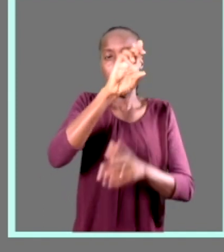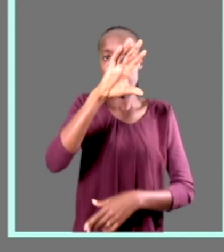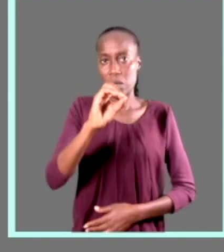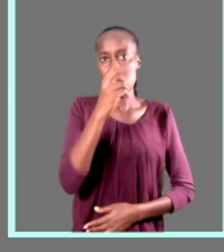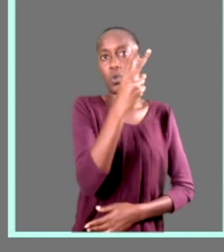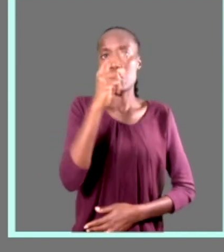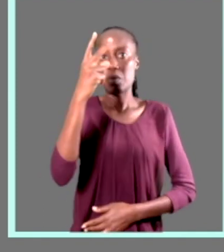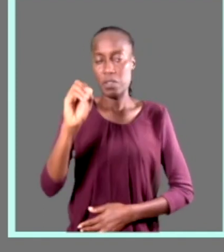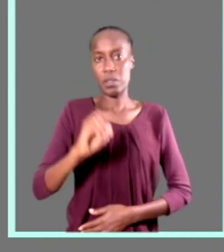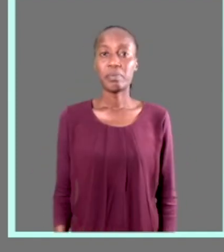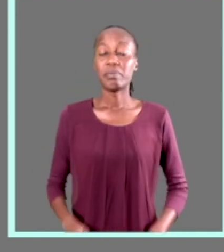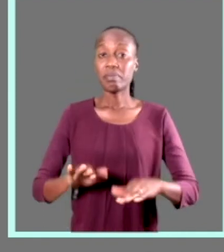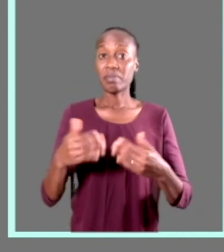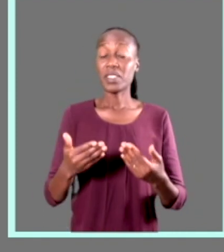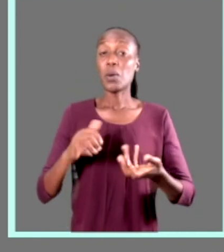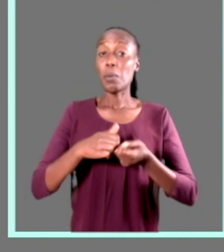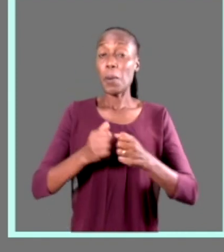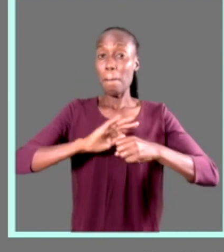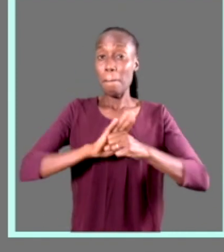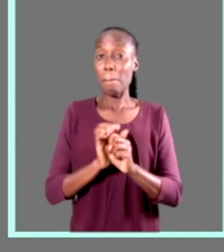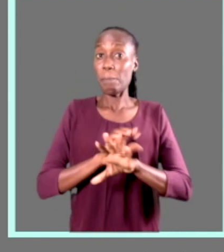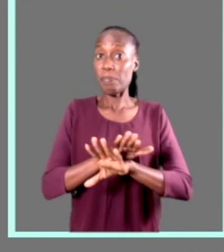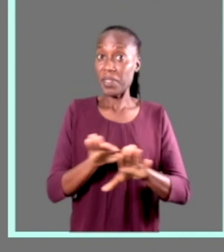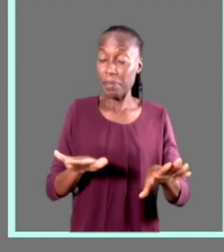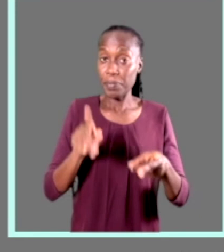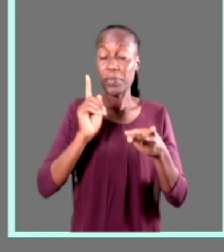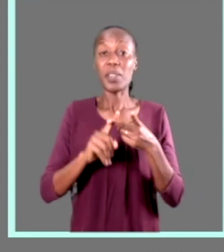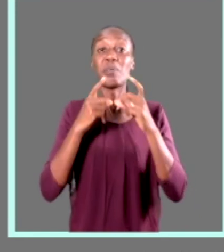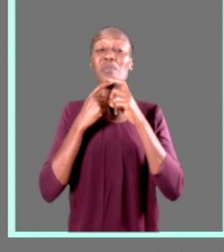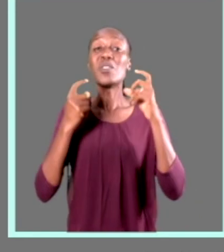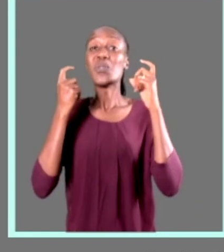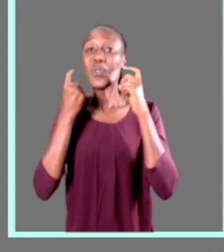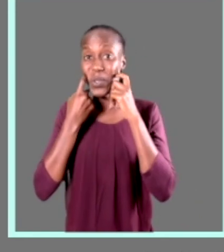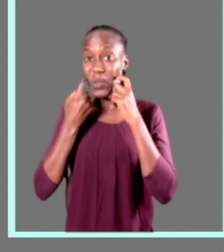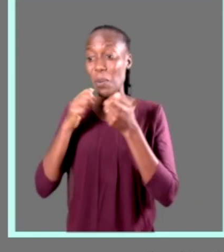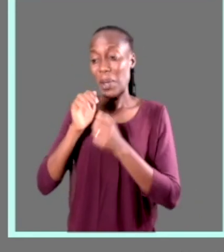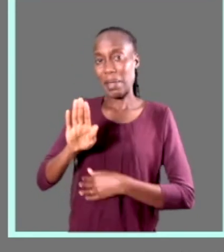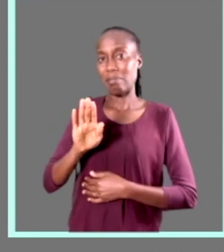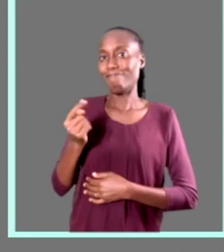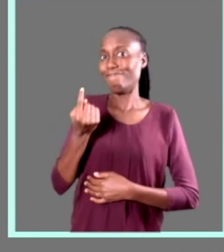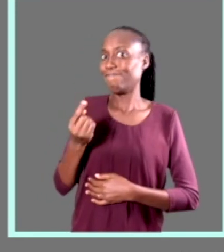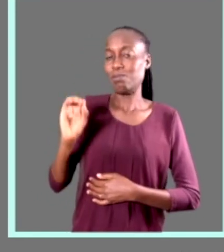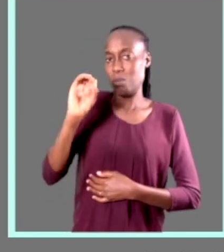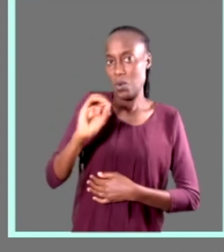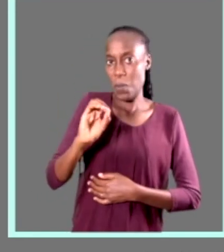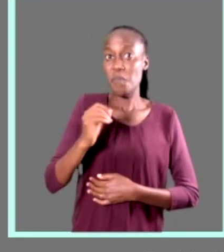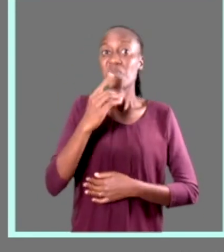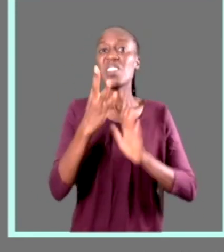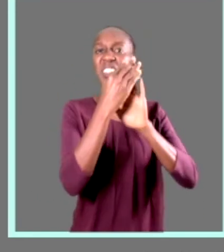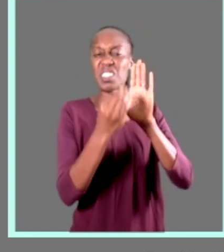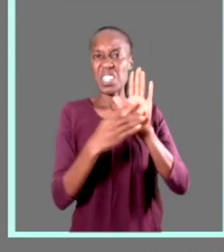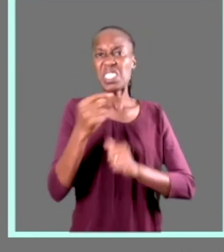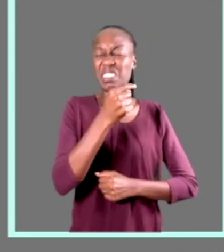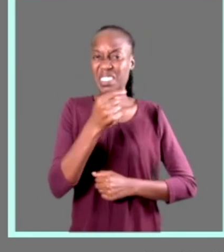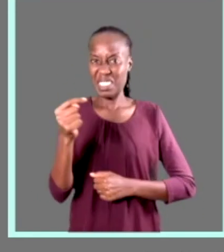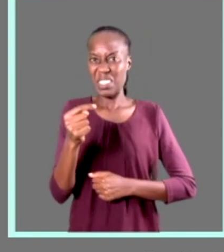março de 2020. Devido à crise da Covid-19, o Moçambique não é exceção à regra e